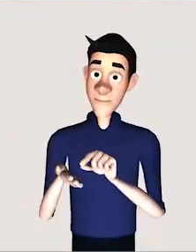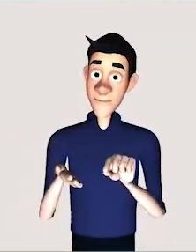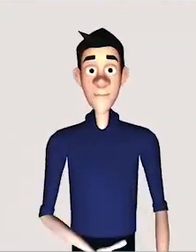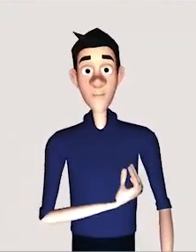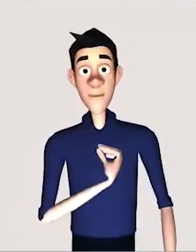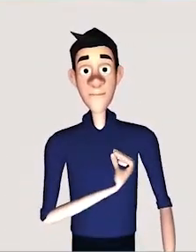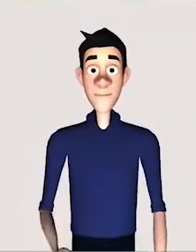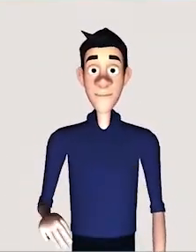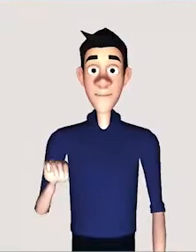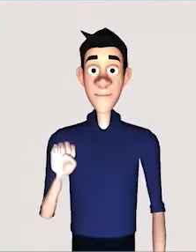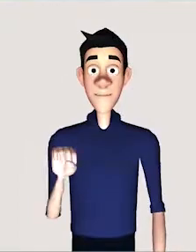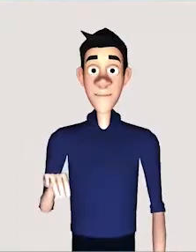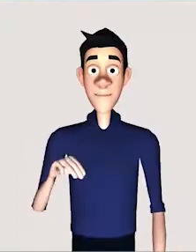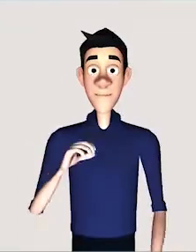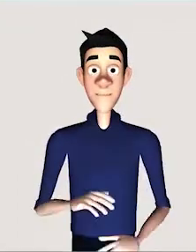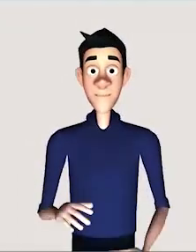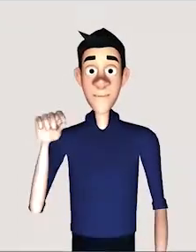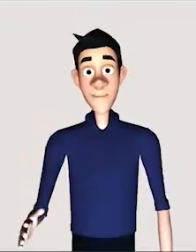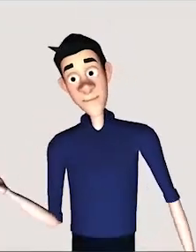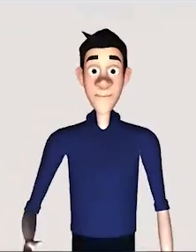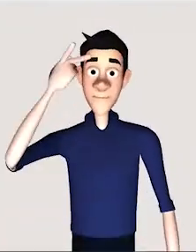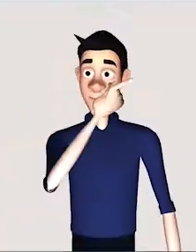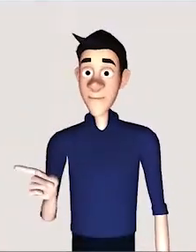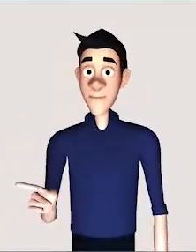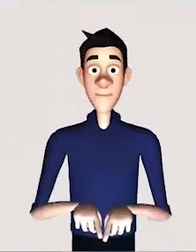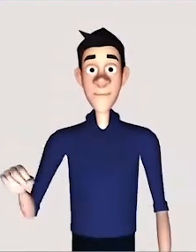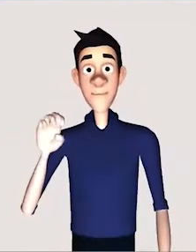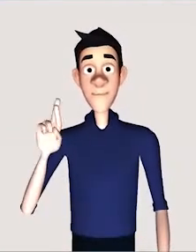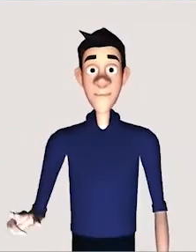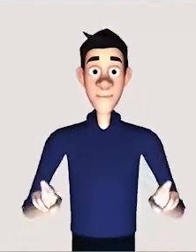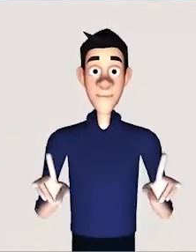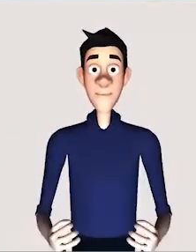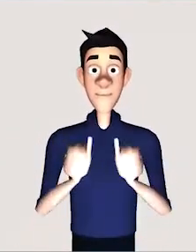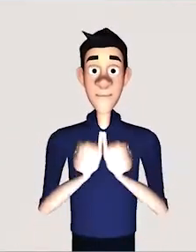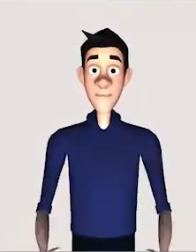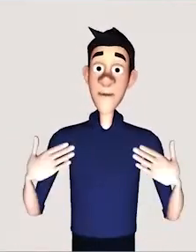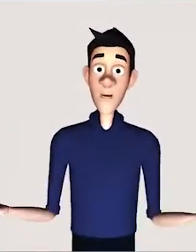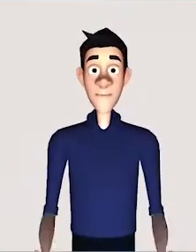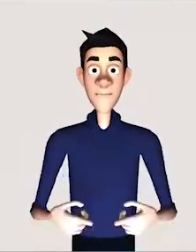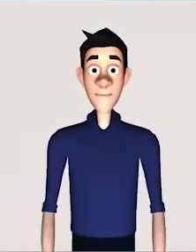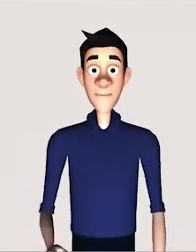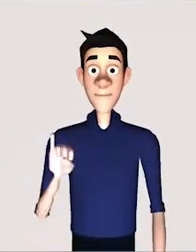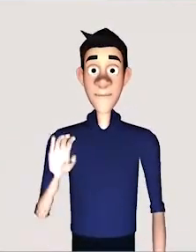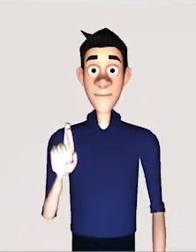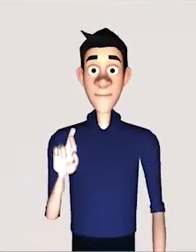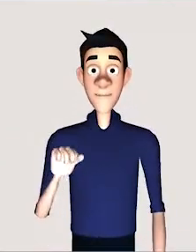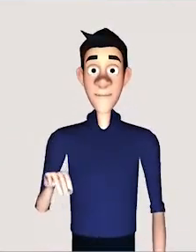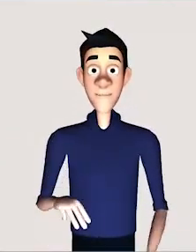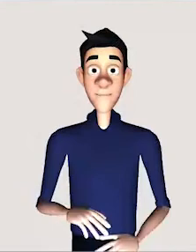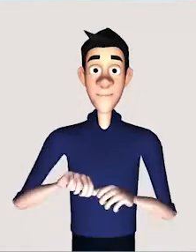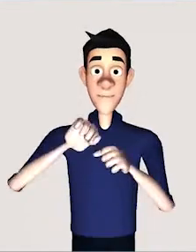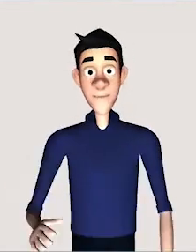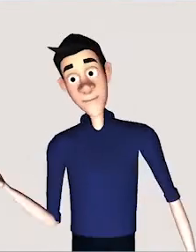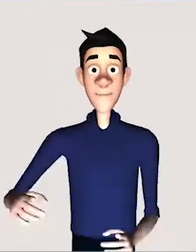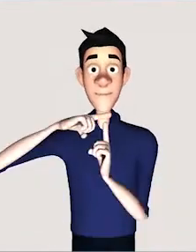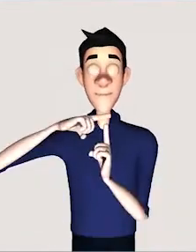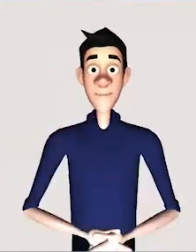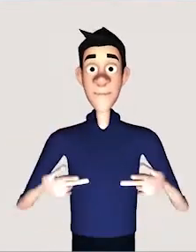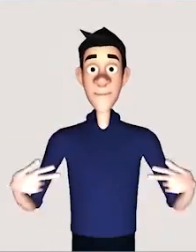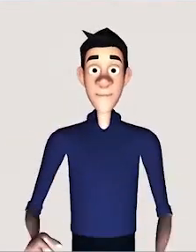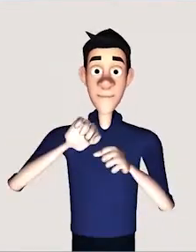esses visitantes também sejam transformados pela instituição. Então, compete ao IBRAM fazer esse tipo de coisa, fazer orientações, dar